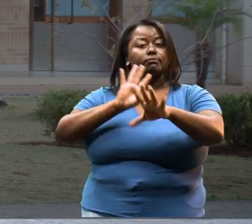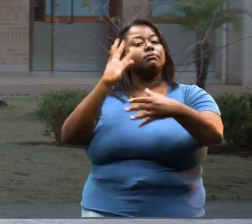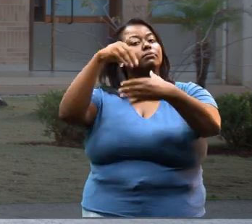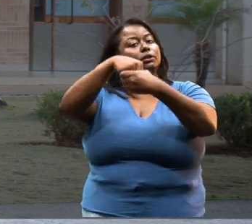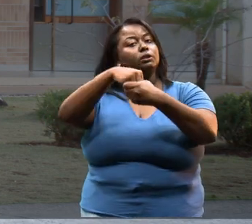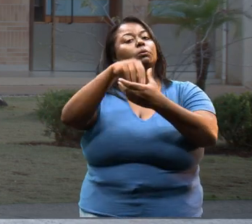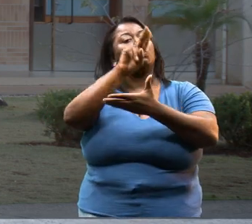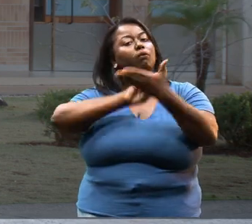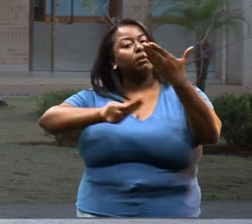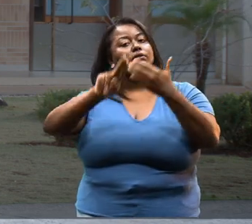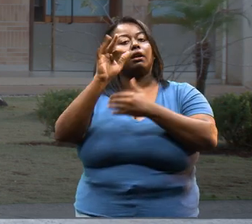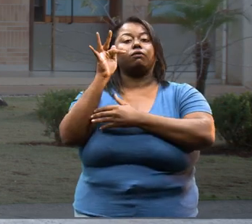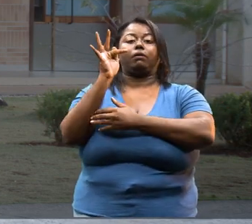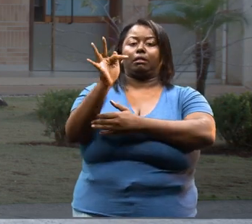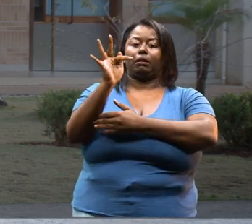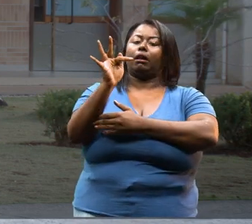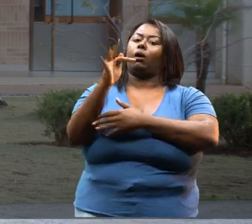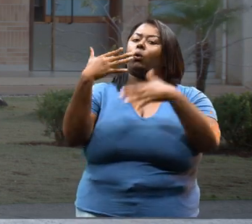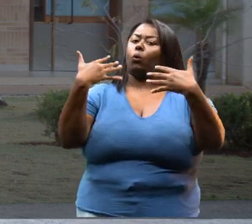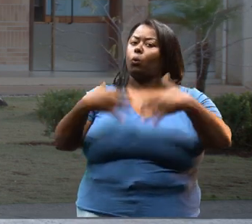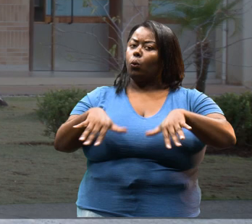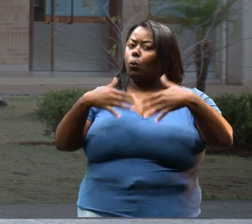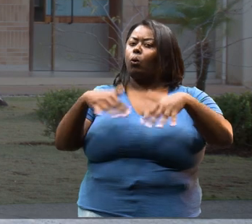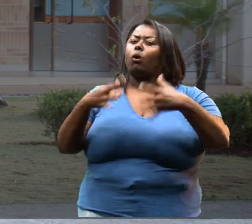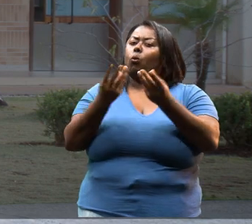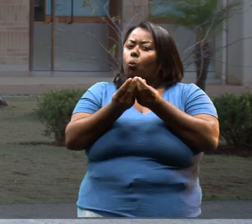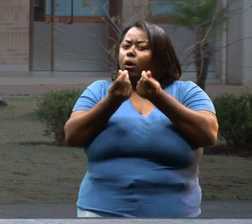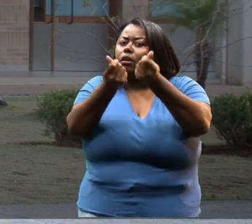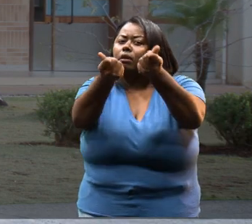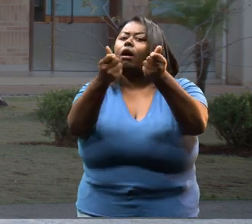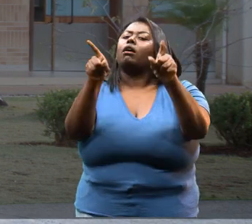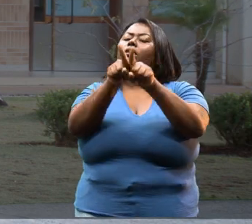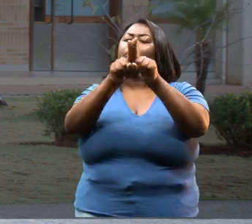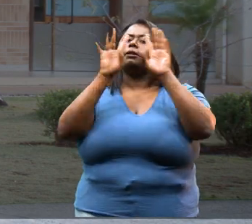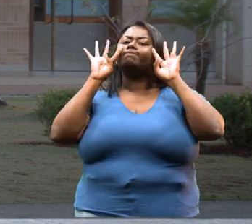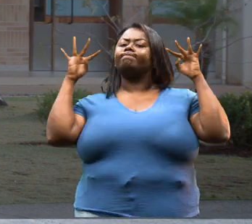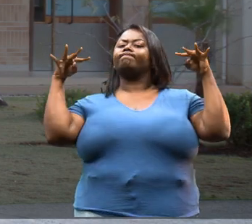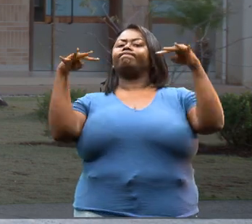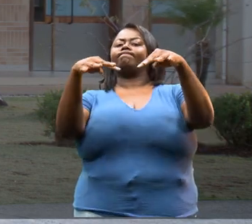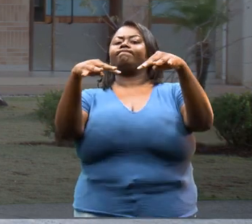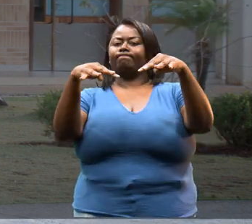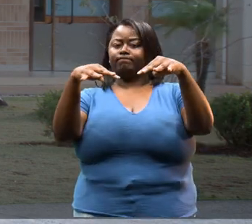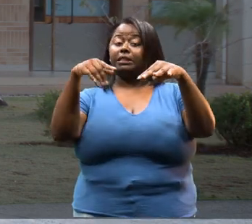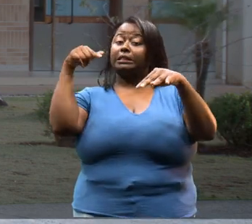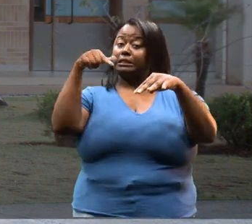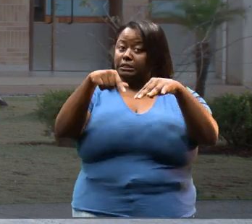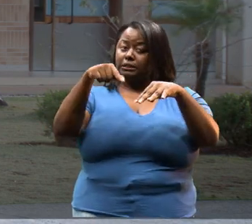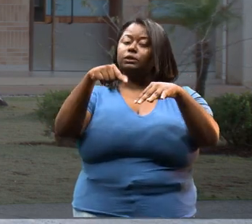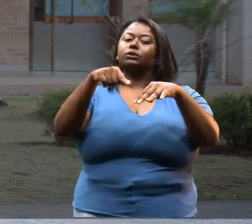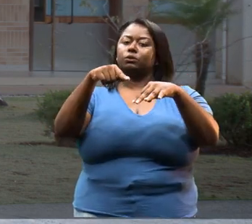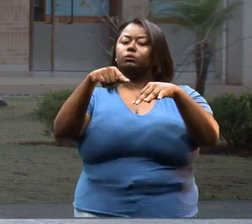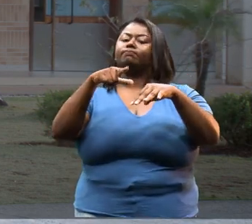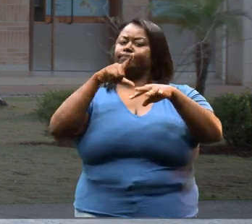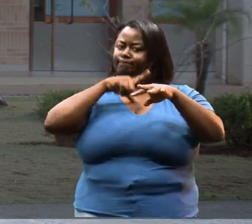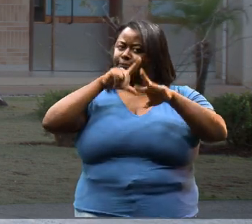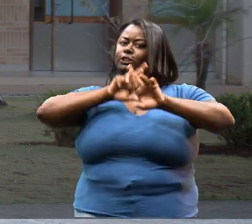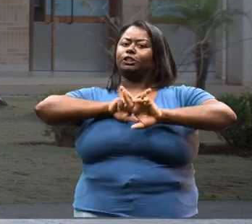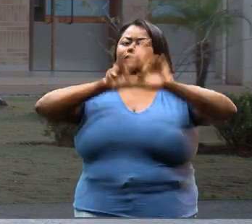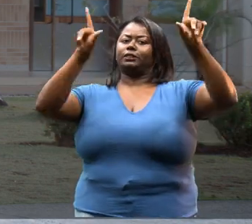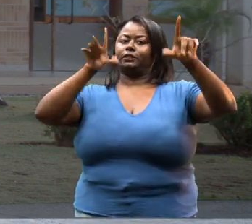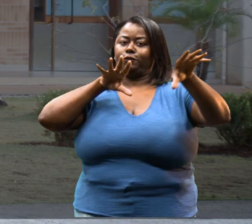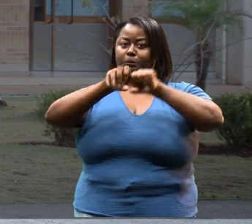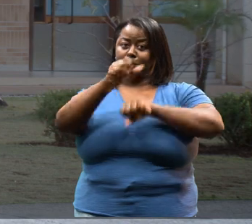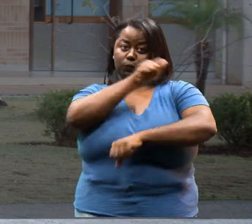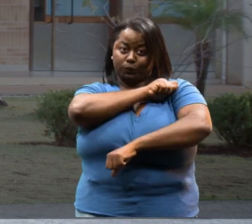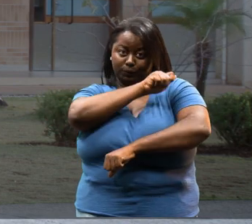numa universidade federal muito bem qualificada e de muito prestígio. E isso faz